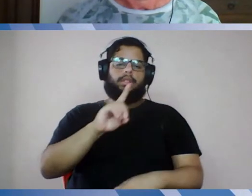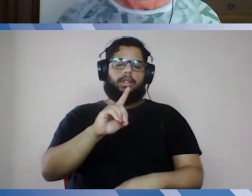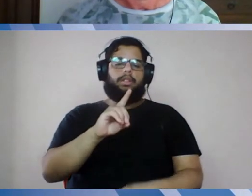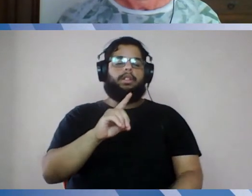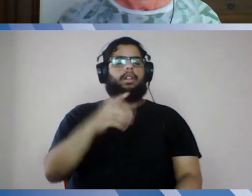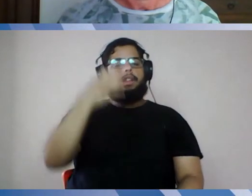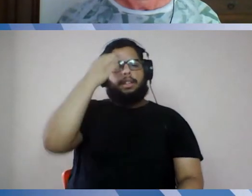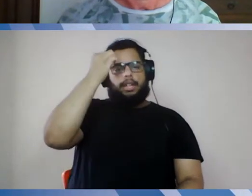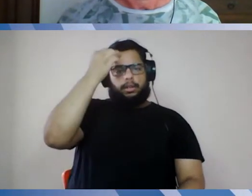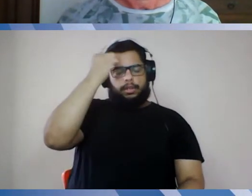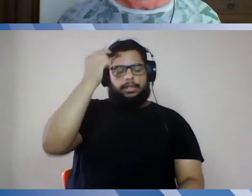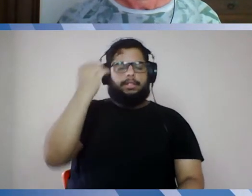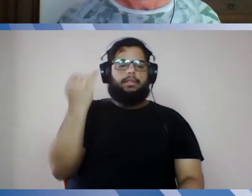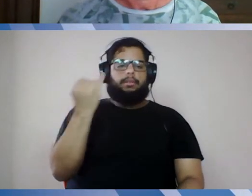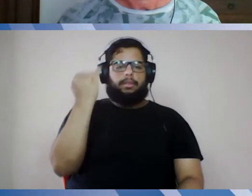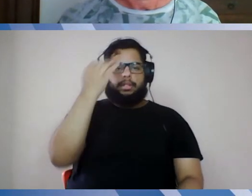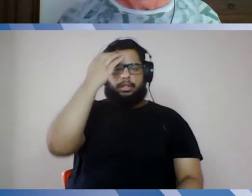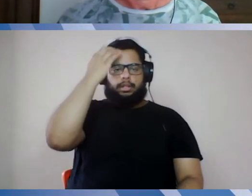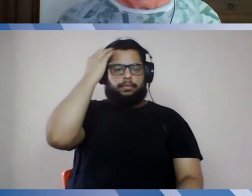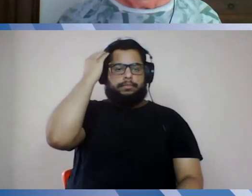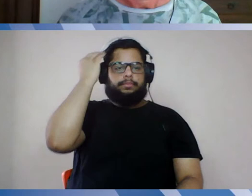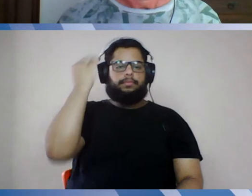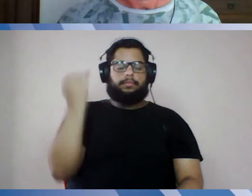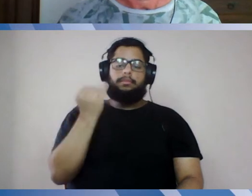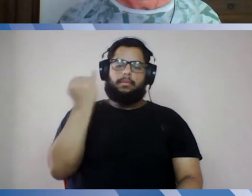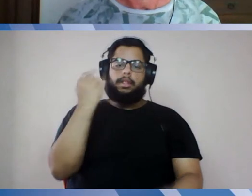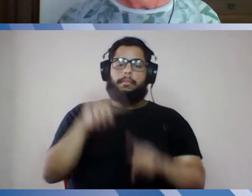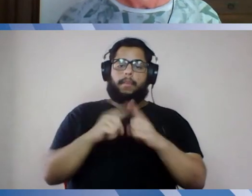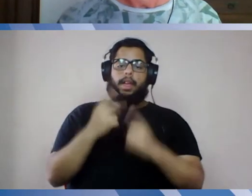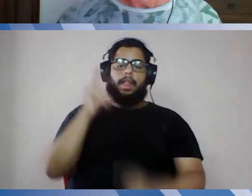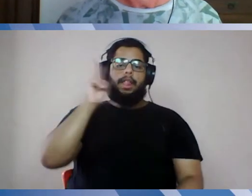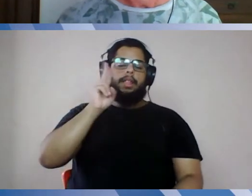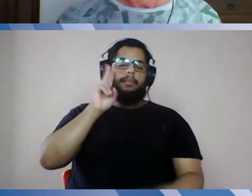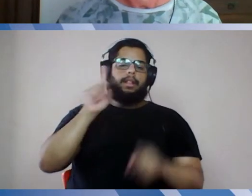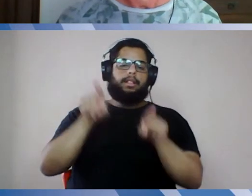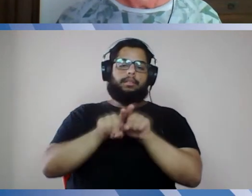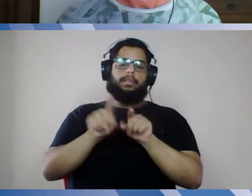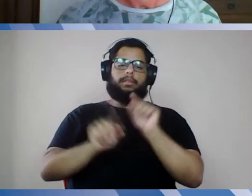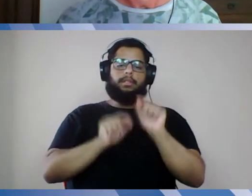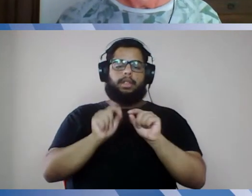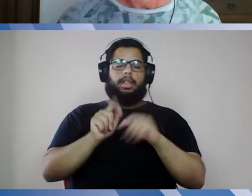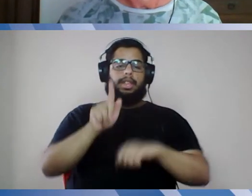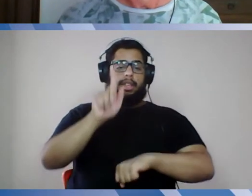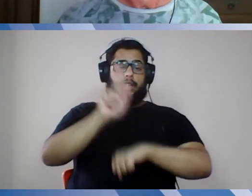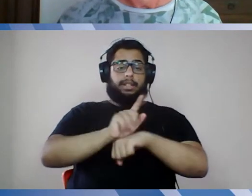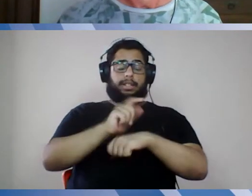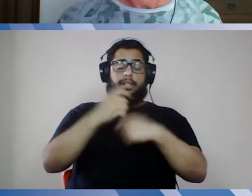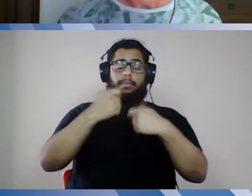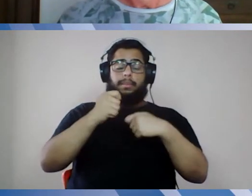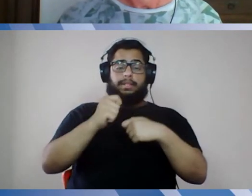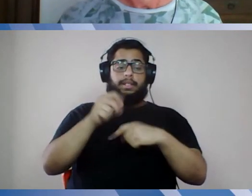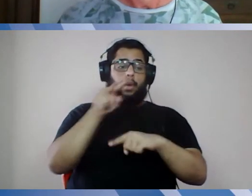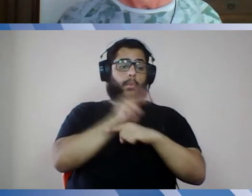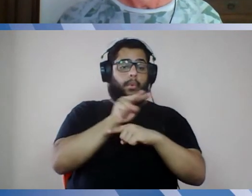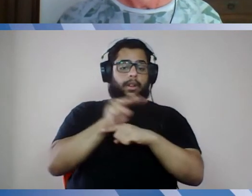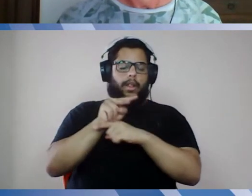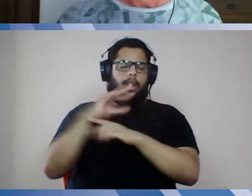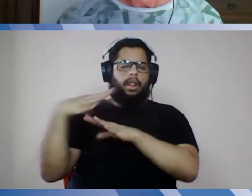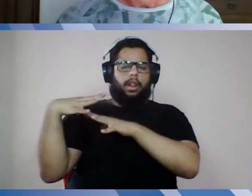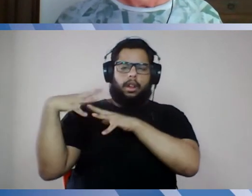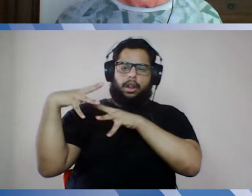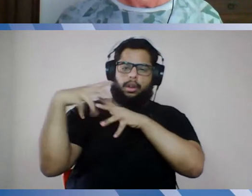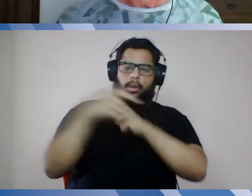graduação é muito importante, mas a gente tem que lembrar que a gestão tem que cuidar de toda a cadeia de pessoas envolvidas.